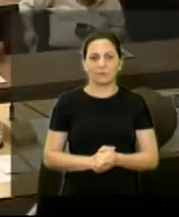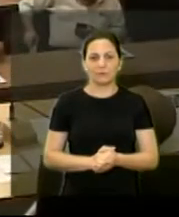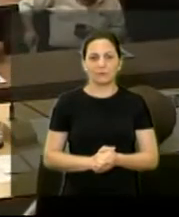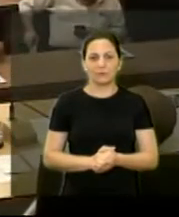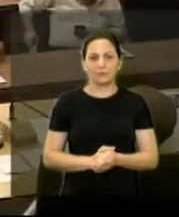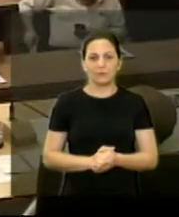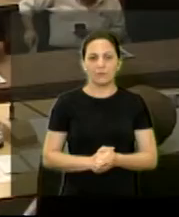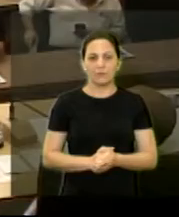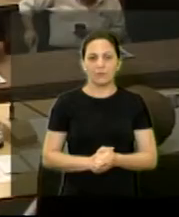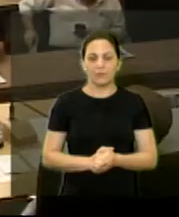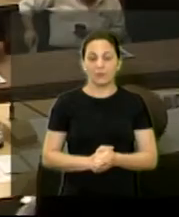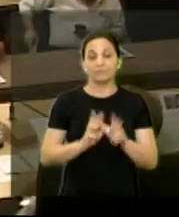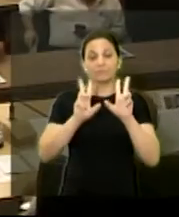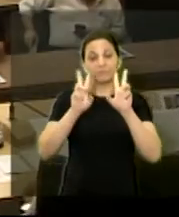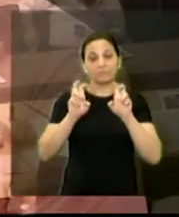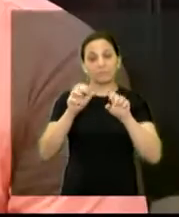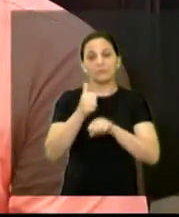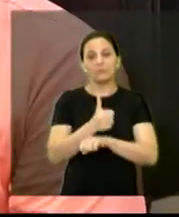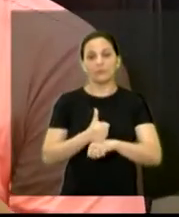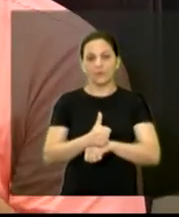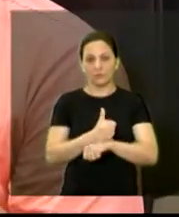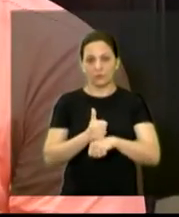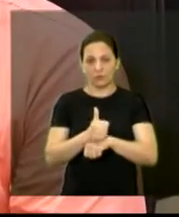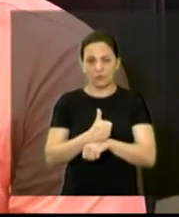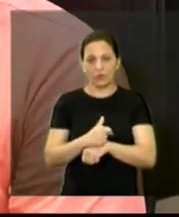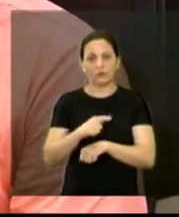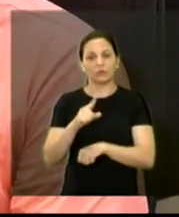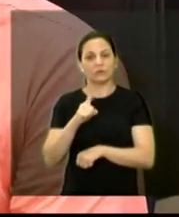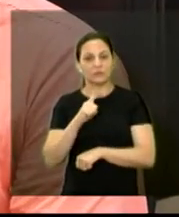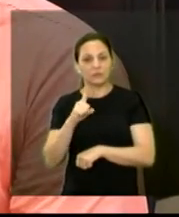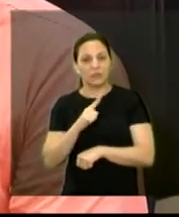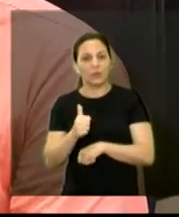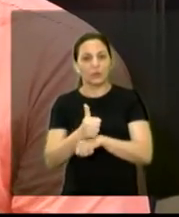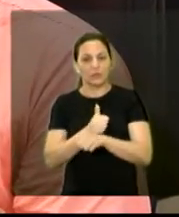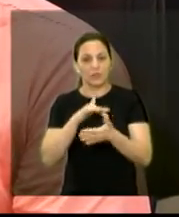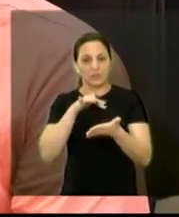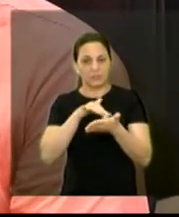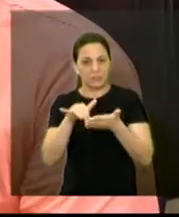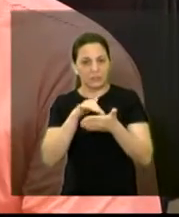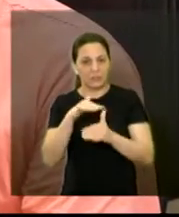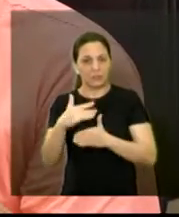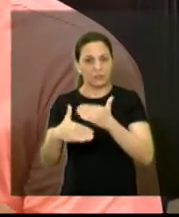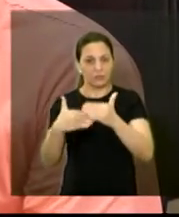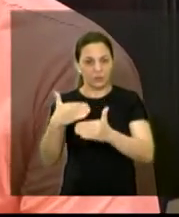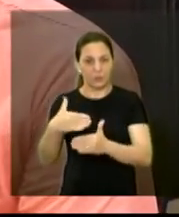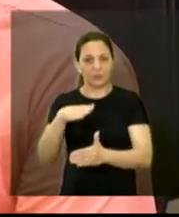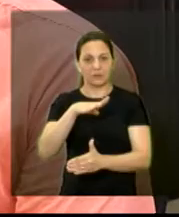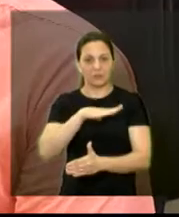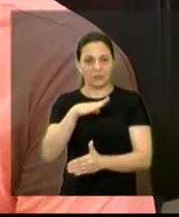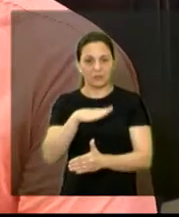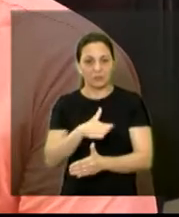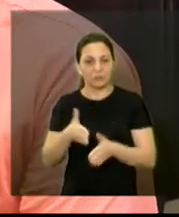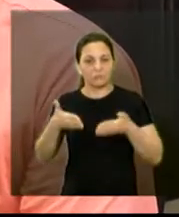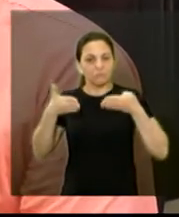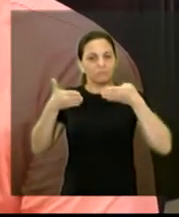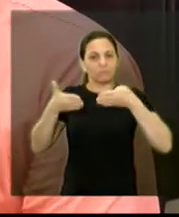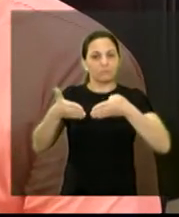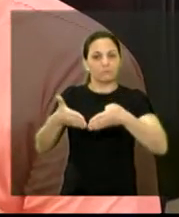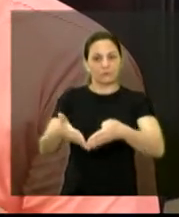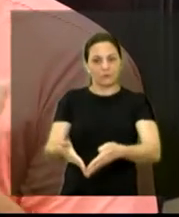com respeito a isso aos profissionais os profissionais da secretaria de desenvolvimento urbano especificamente